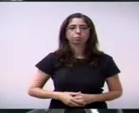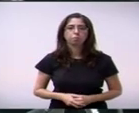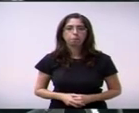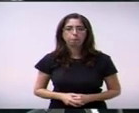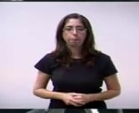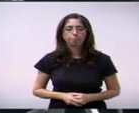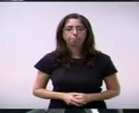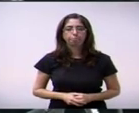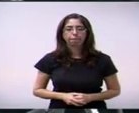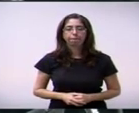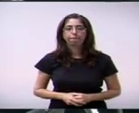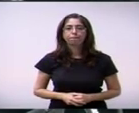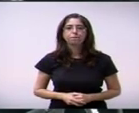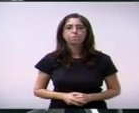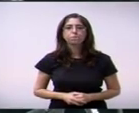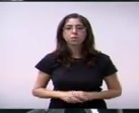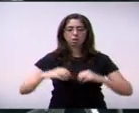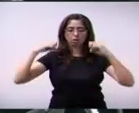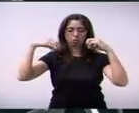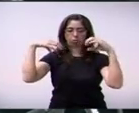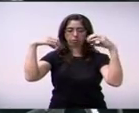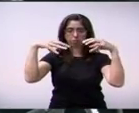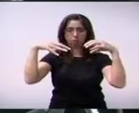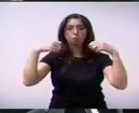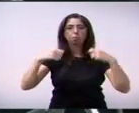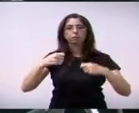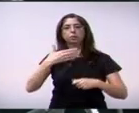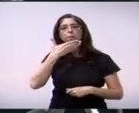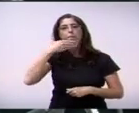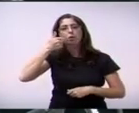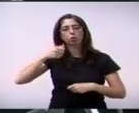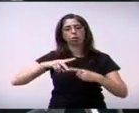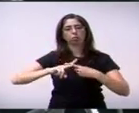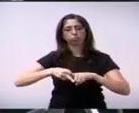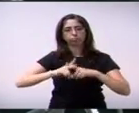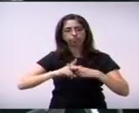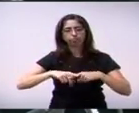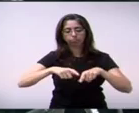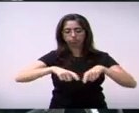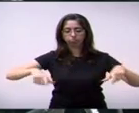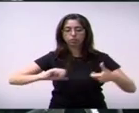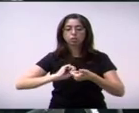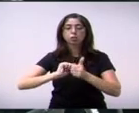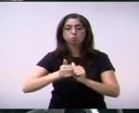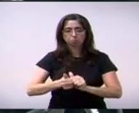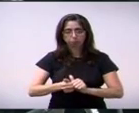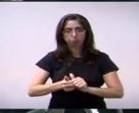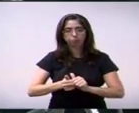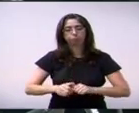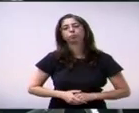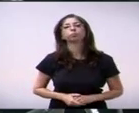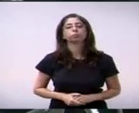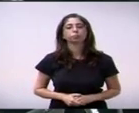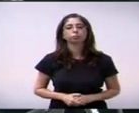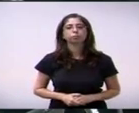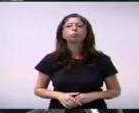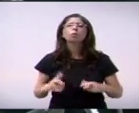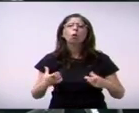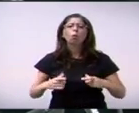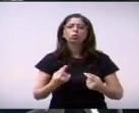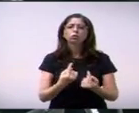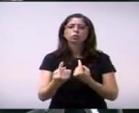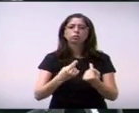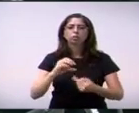melhorias na iluminação pública e reforma na quadra poliesportiva localizada na